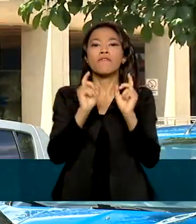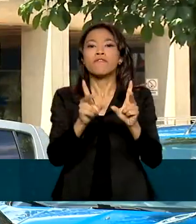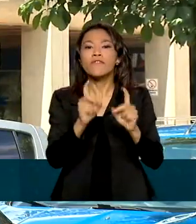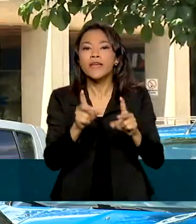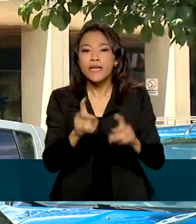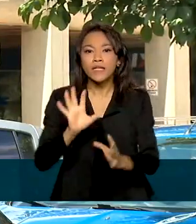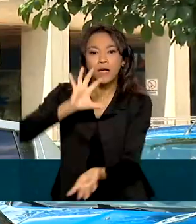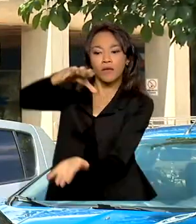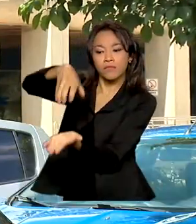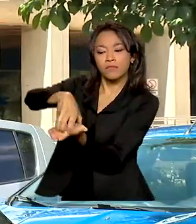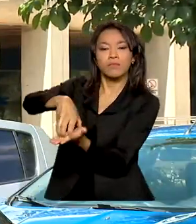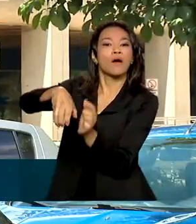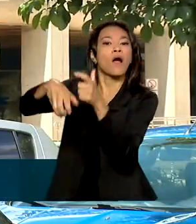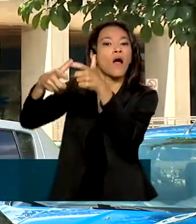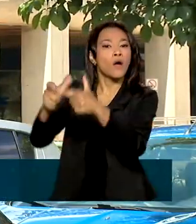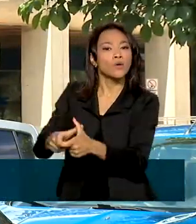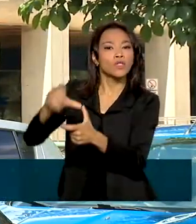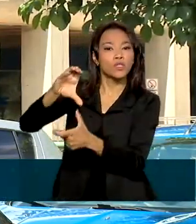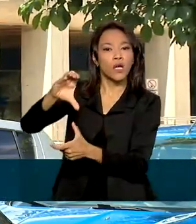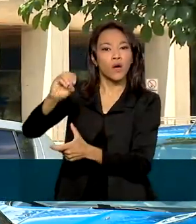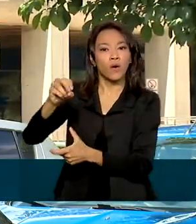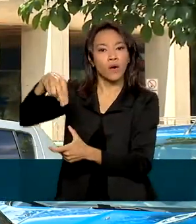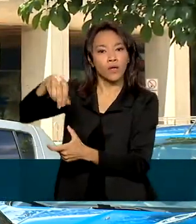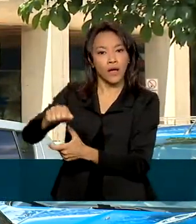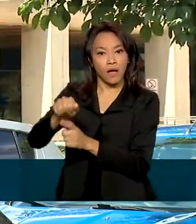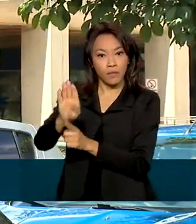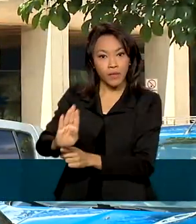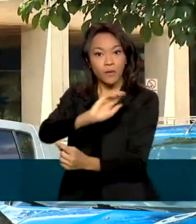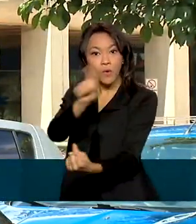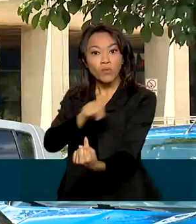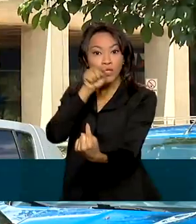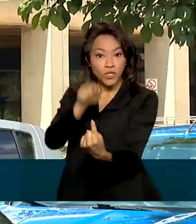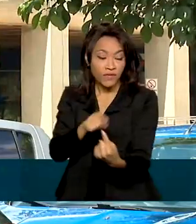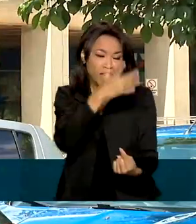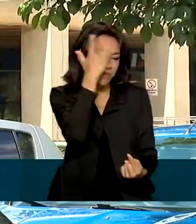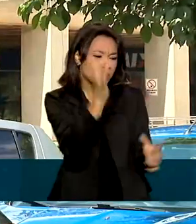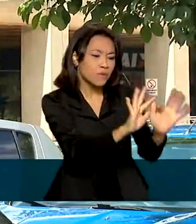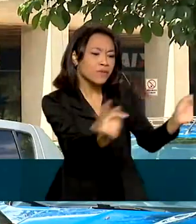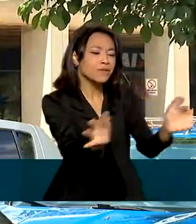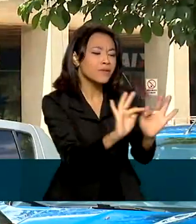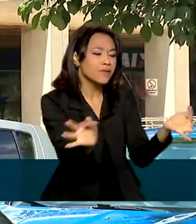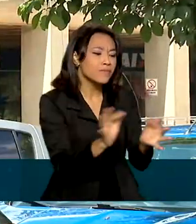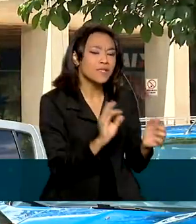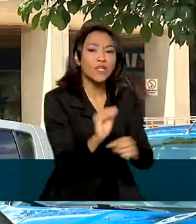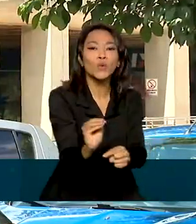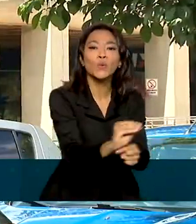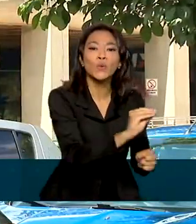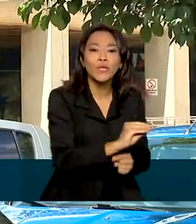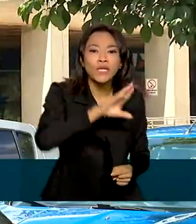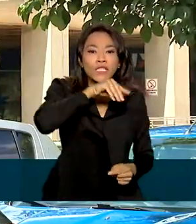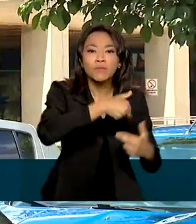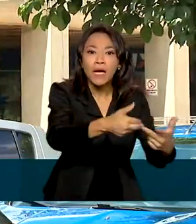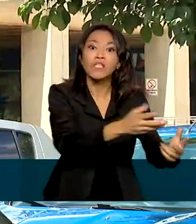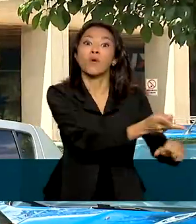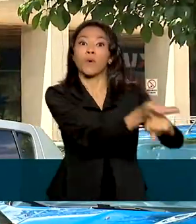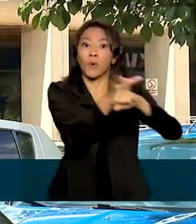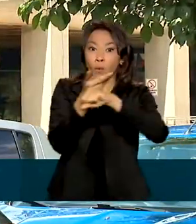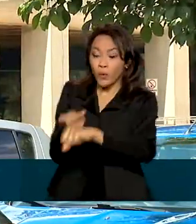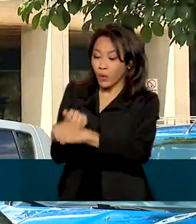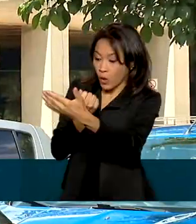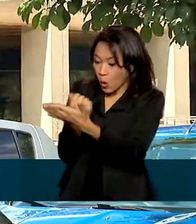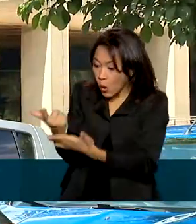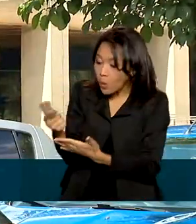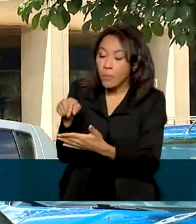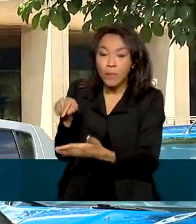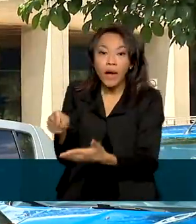da Companhia Nacional de Abastecimento. O objetivo é que o pequeno criador de animais compre o milho direto